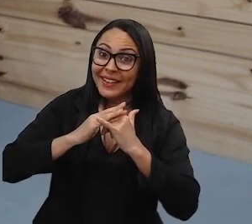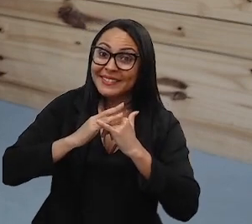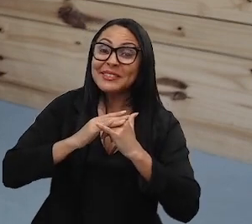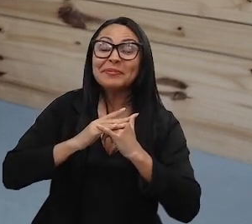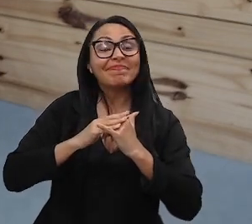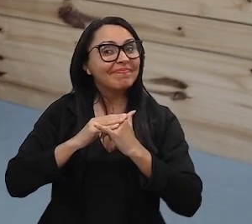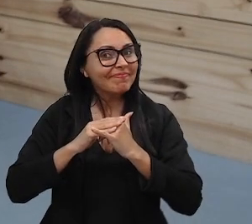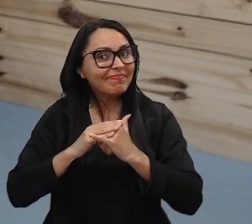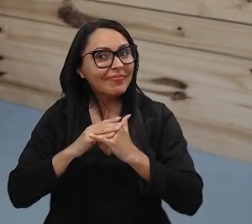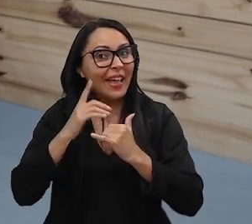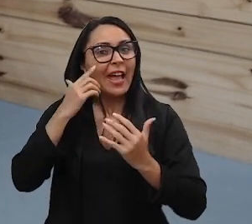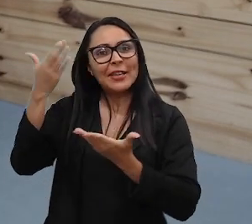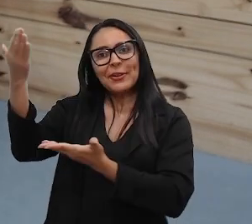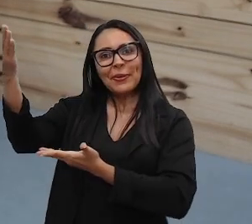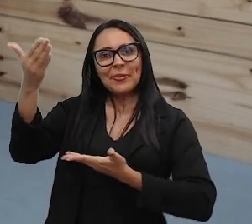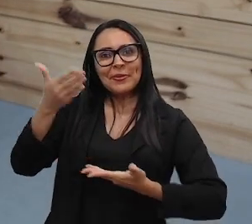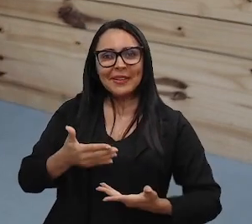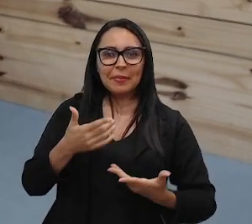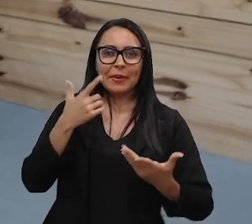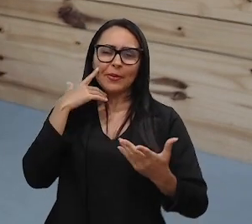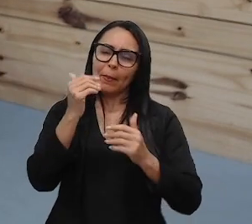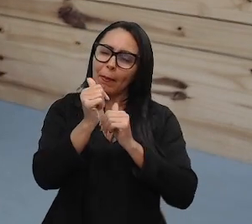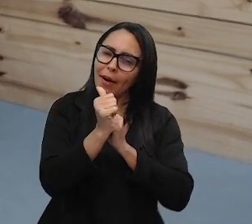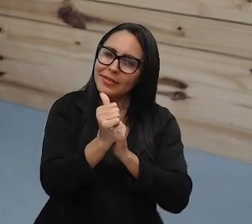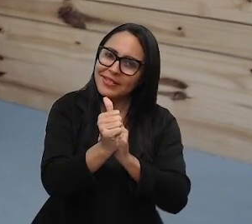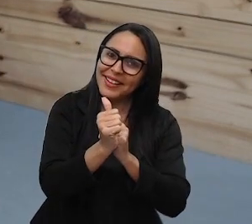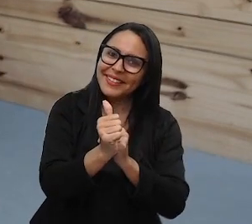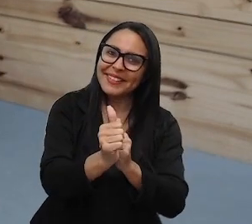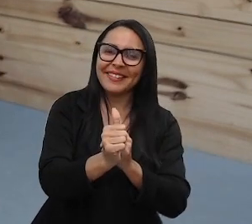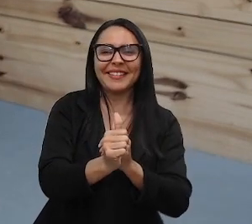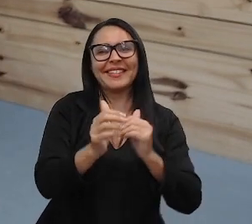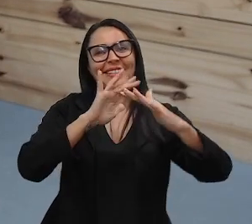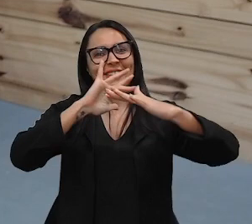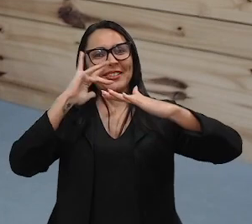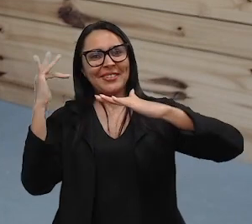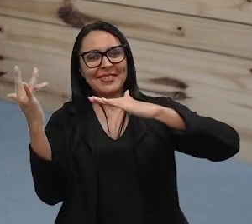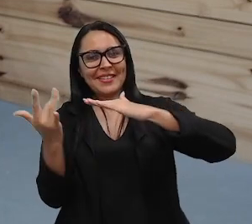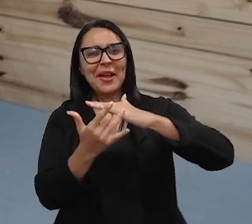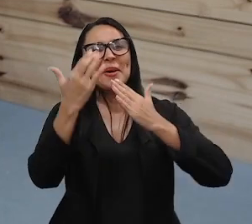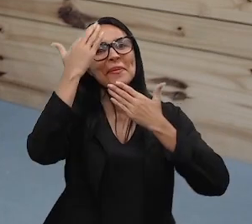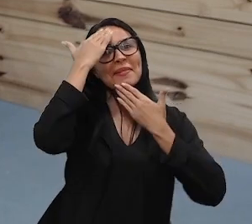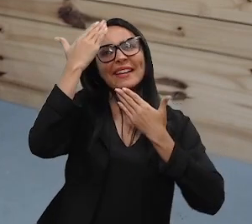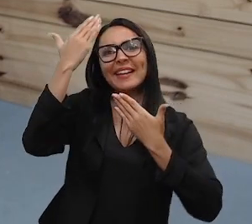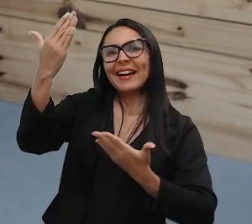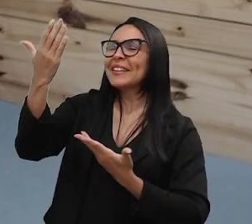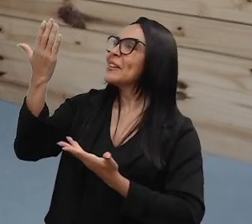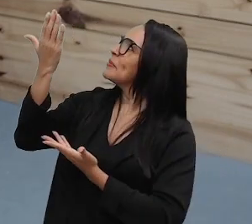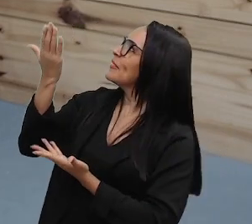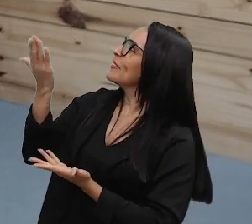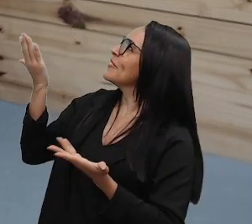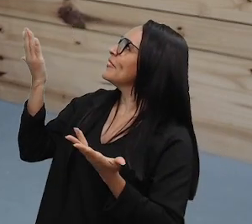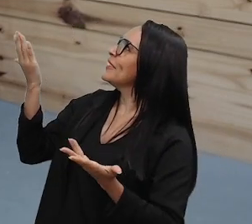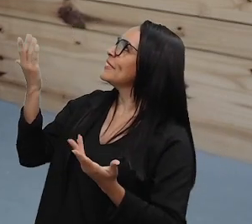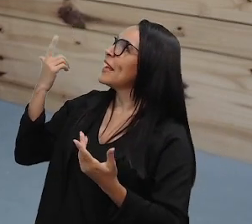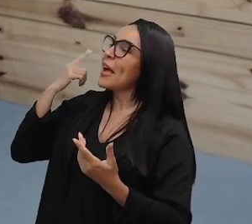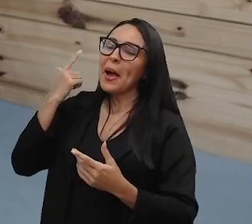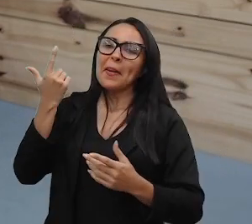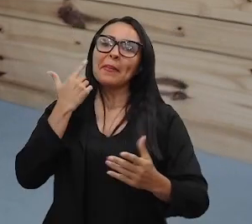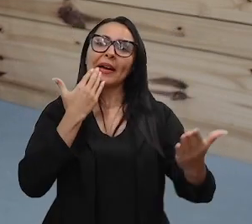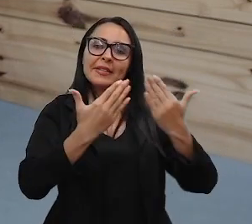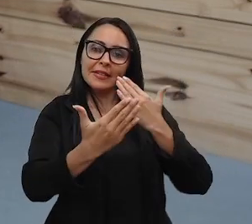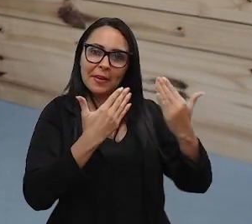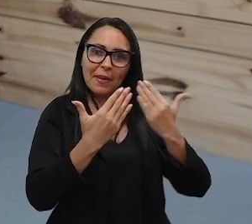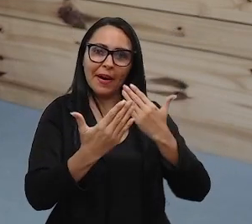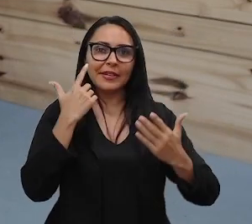Então, convida o pessoal aí para te seguir nas suas redes sociais. Obrigada pelo convite para esses debates